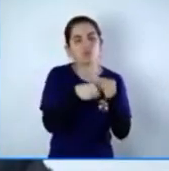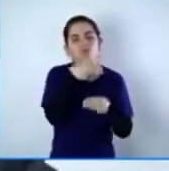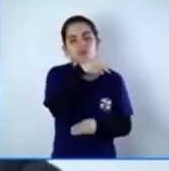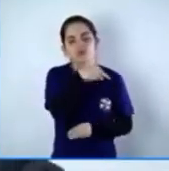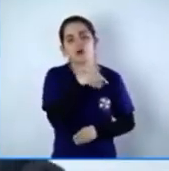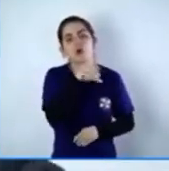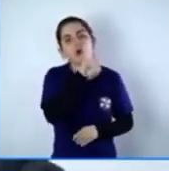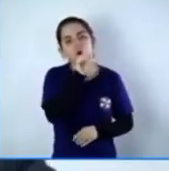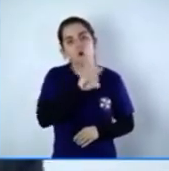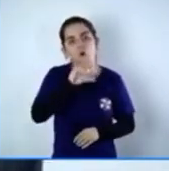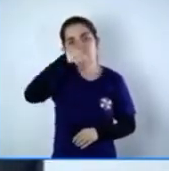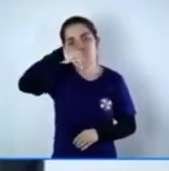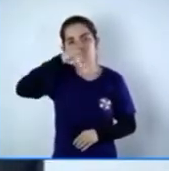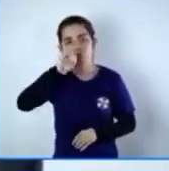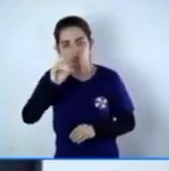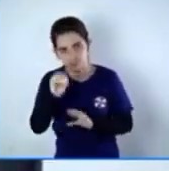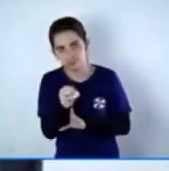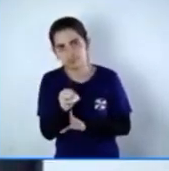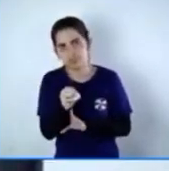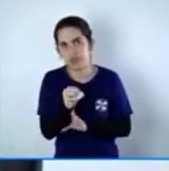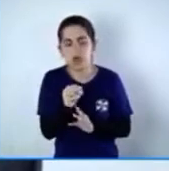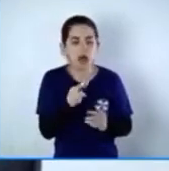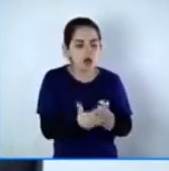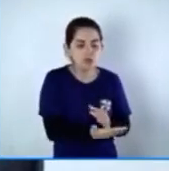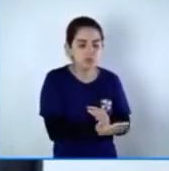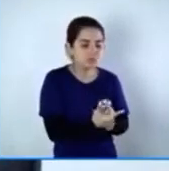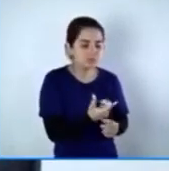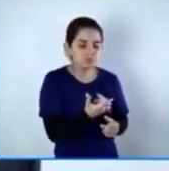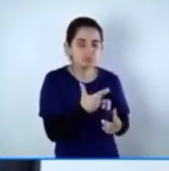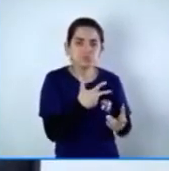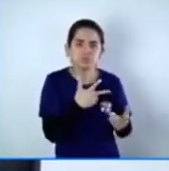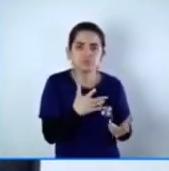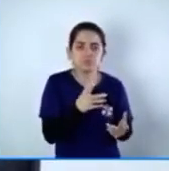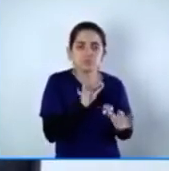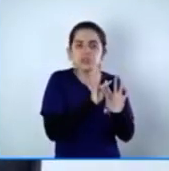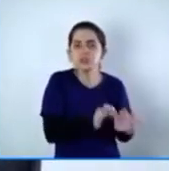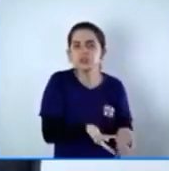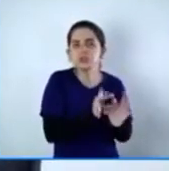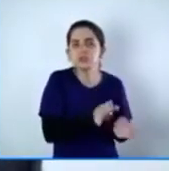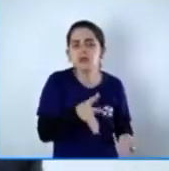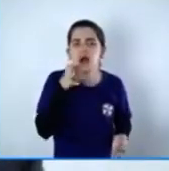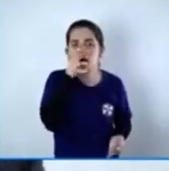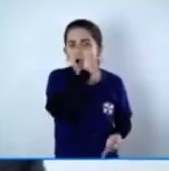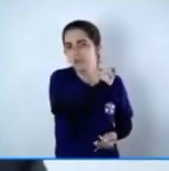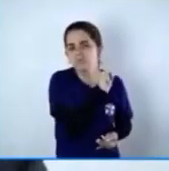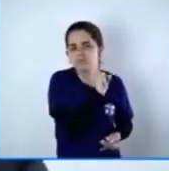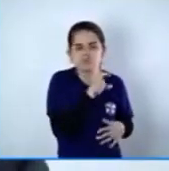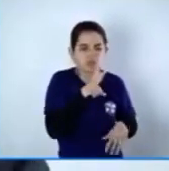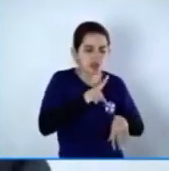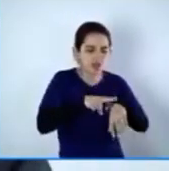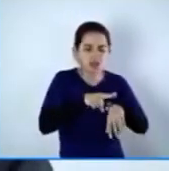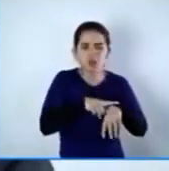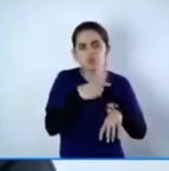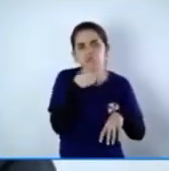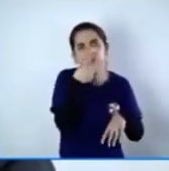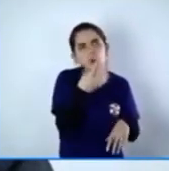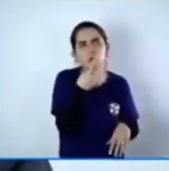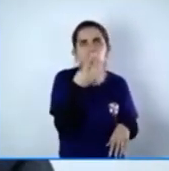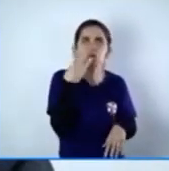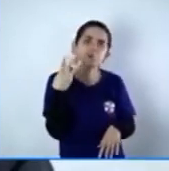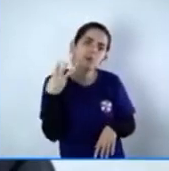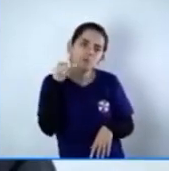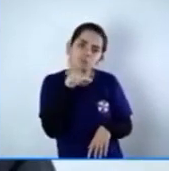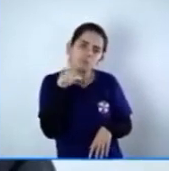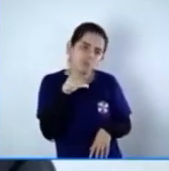aplicação simples, rápida, de 2, 3 minutinhos por dia. Provavelmente vai ser uma aplicação via retal,